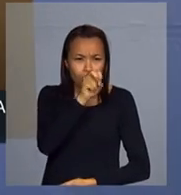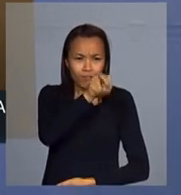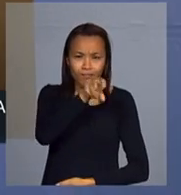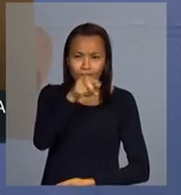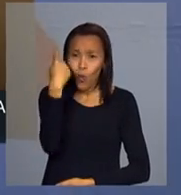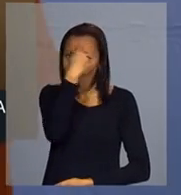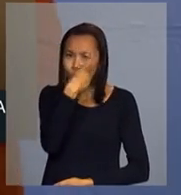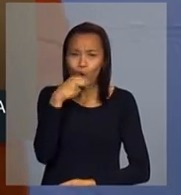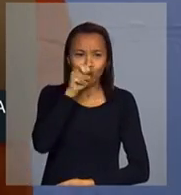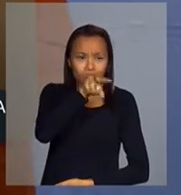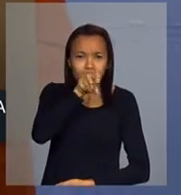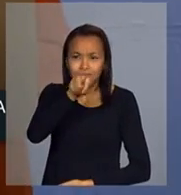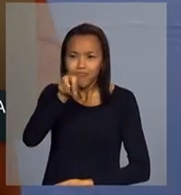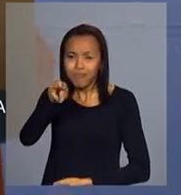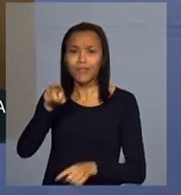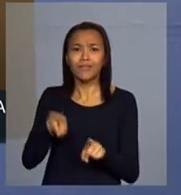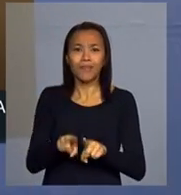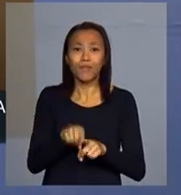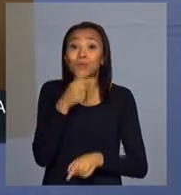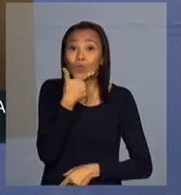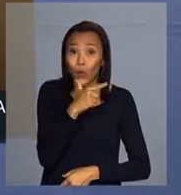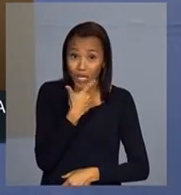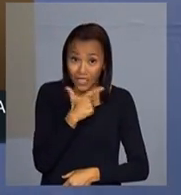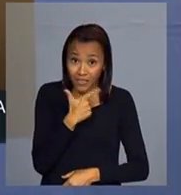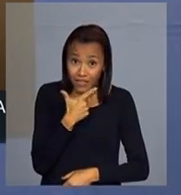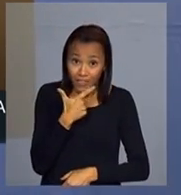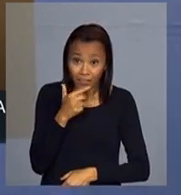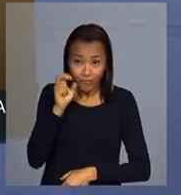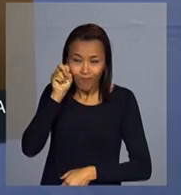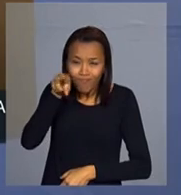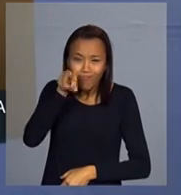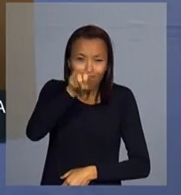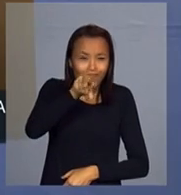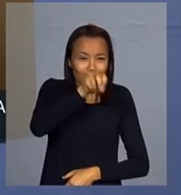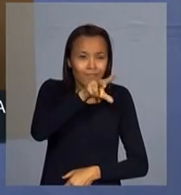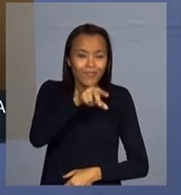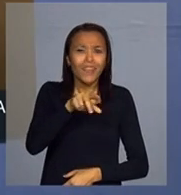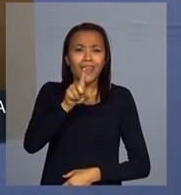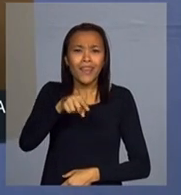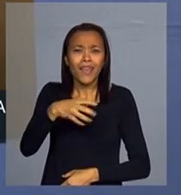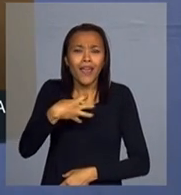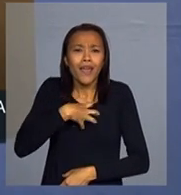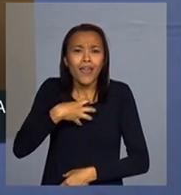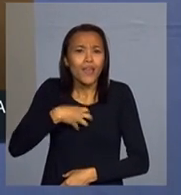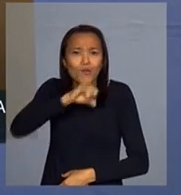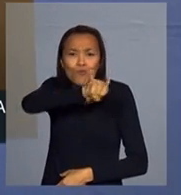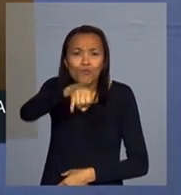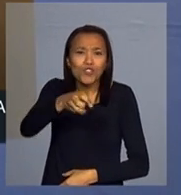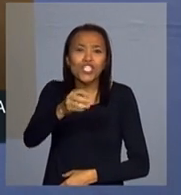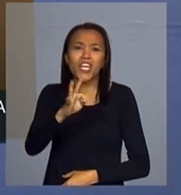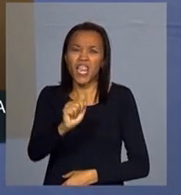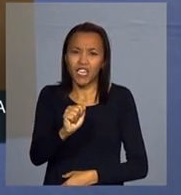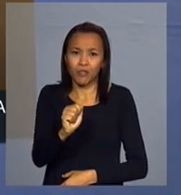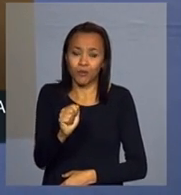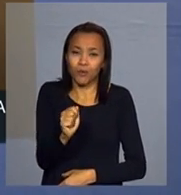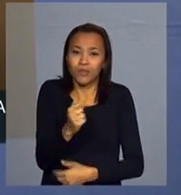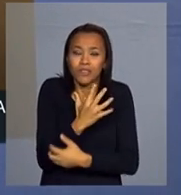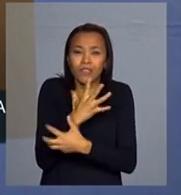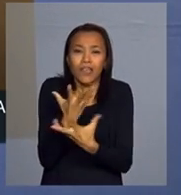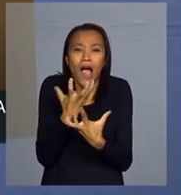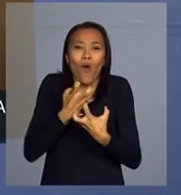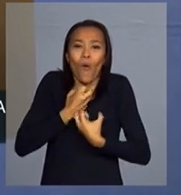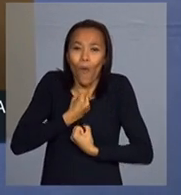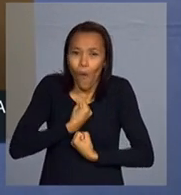vocês, nos sorrisos, nesse jeito que eu não acho que é seco, viu, Eduardo, eu acho que é caloroso,